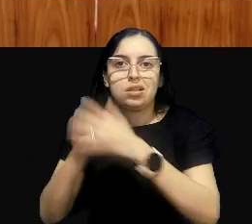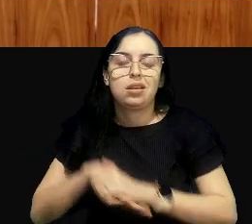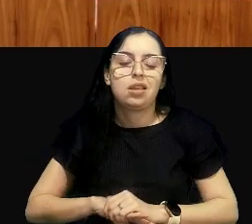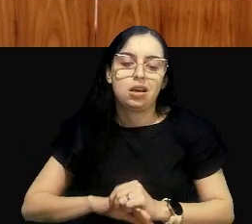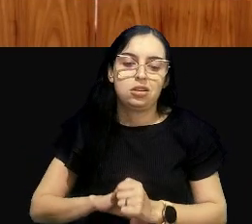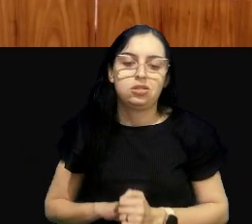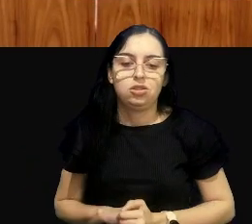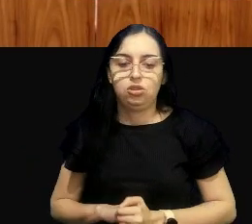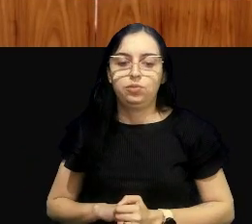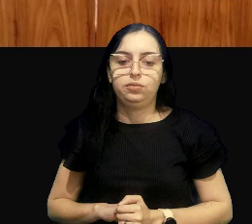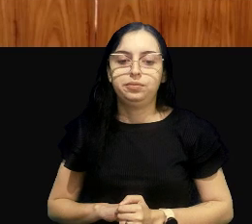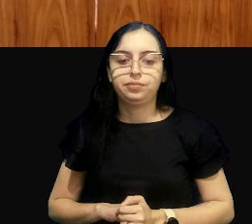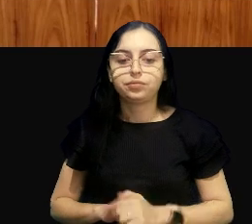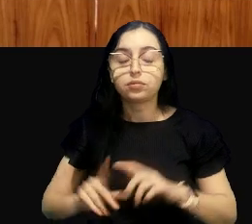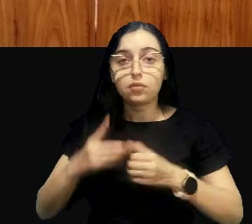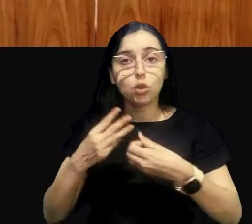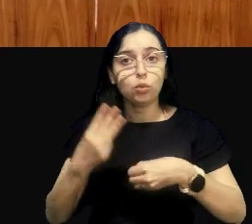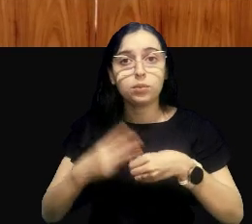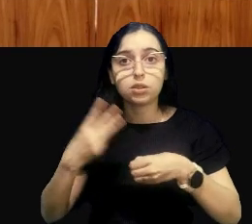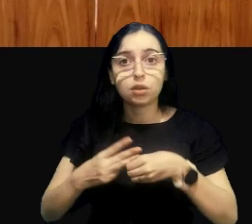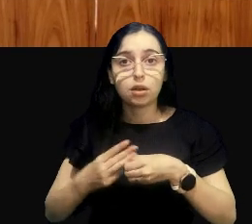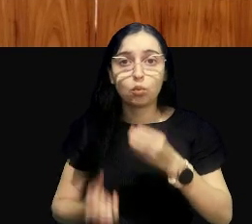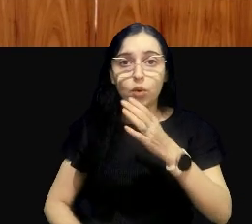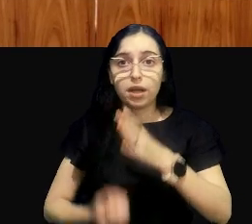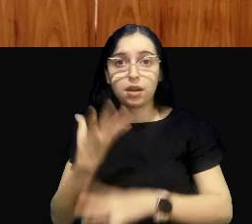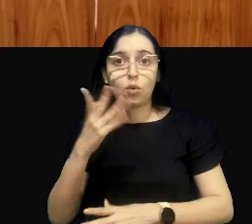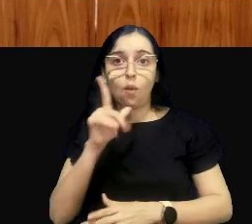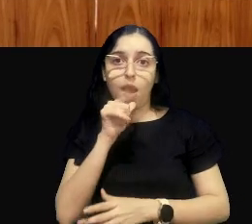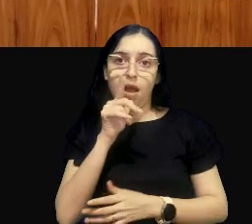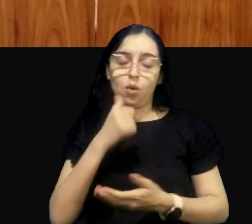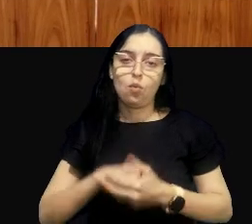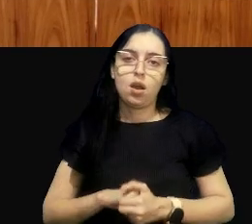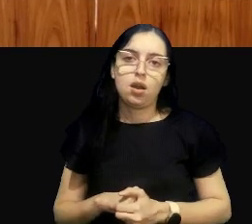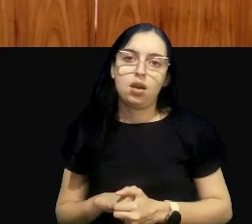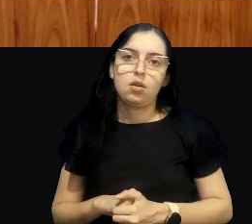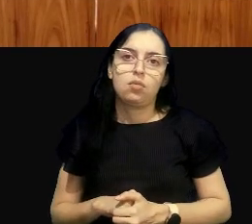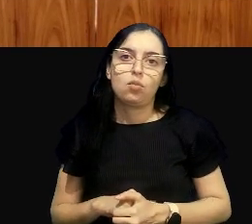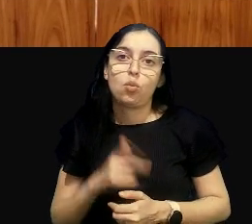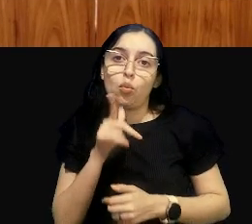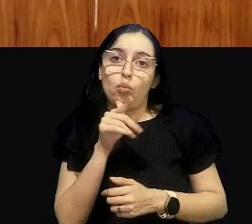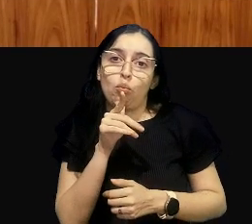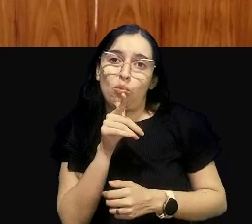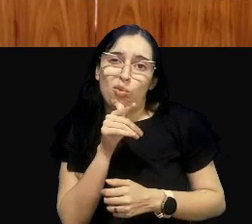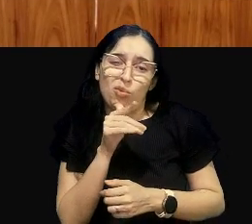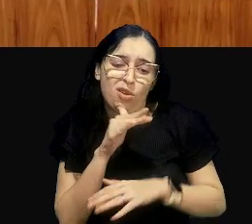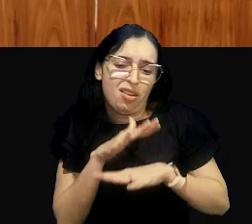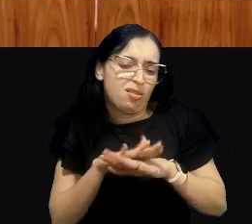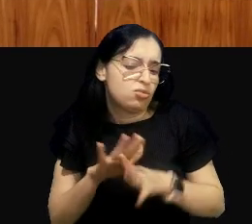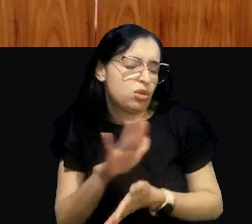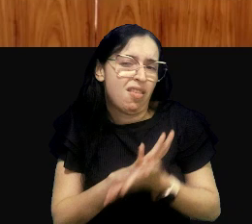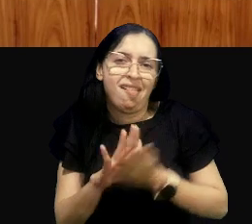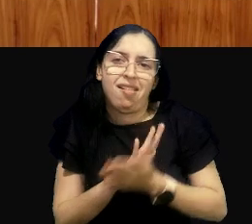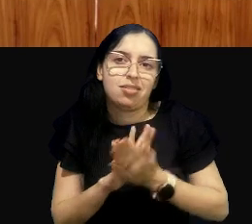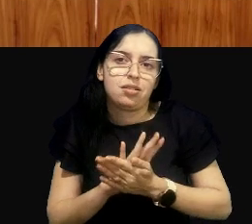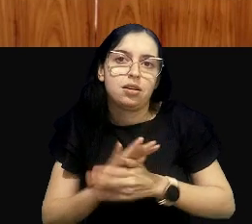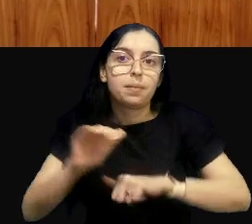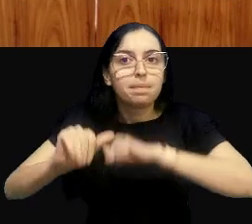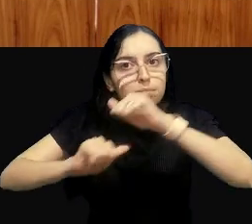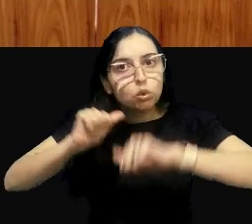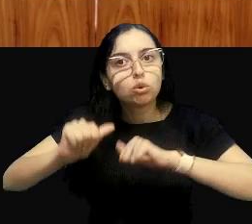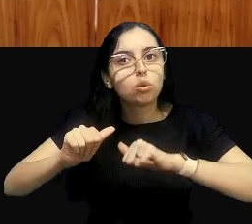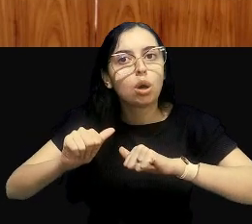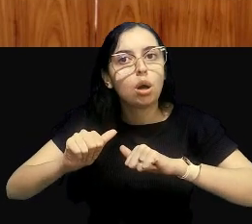então, é como se os municípios ali, tivessem criado água, era um rio morto, que não podia ser usado, para nada, ao virar classe 3,